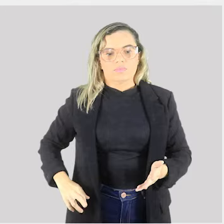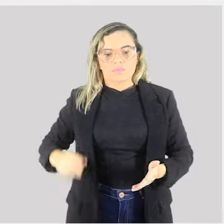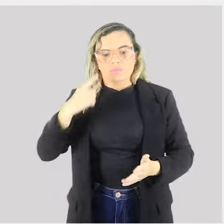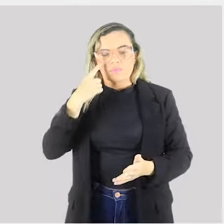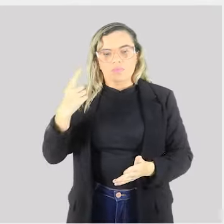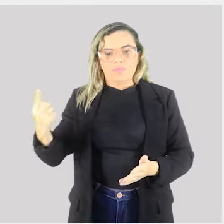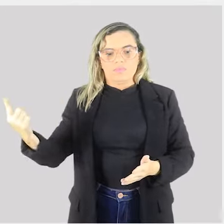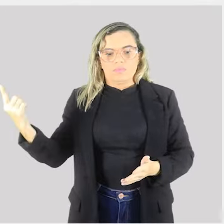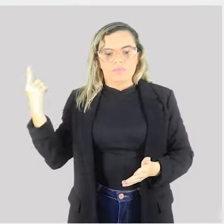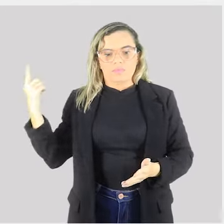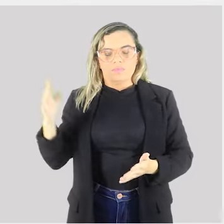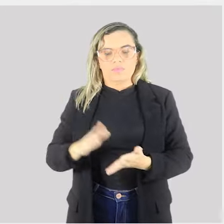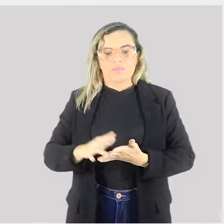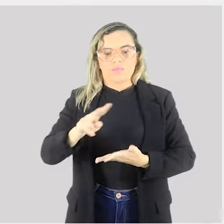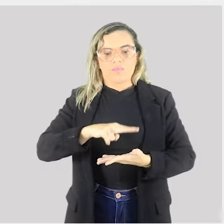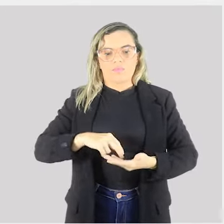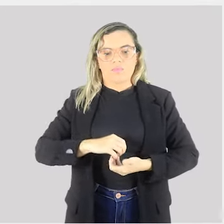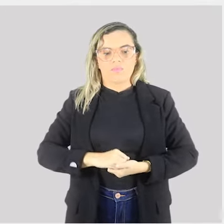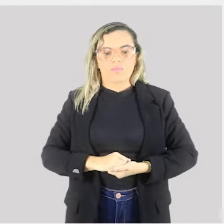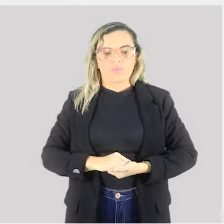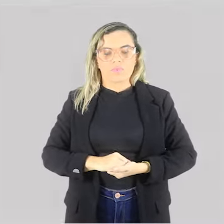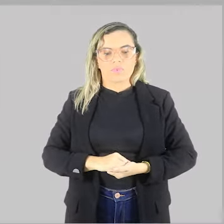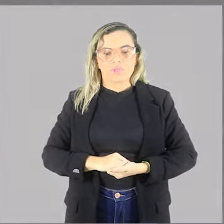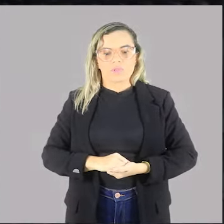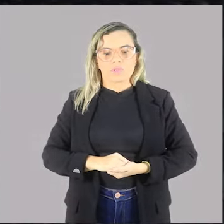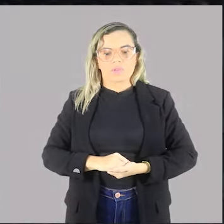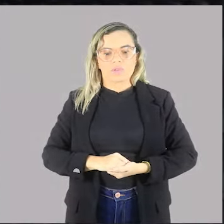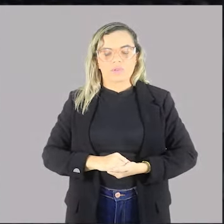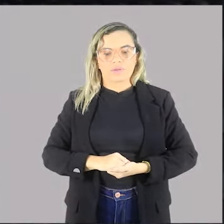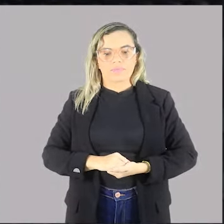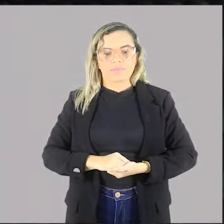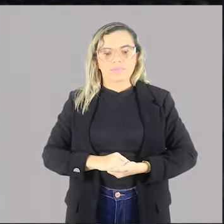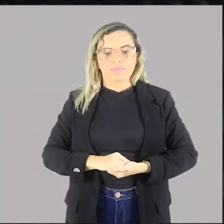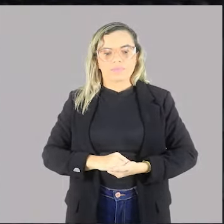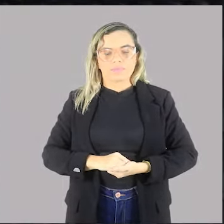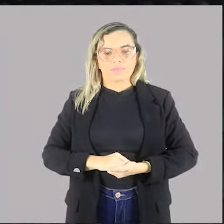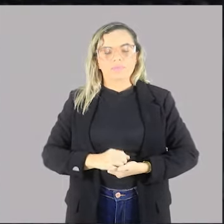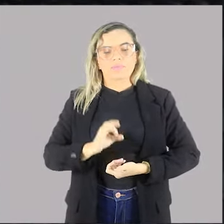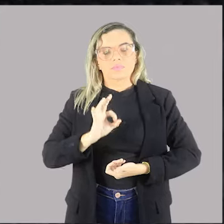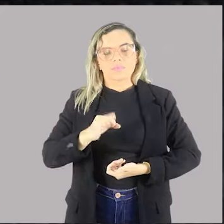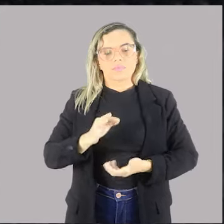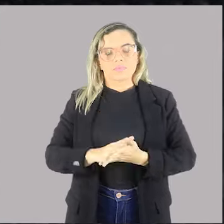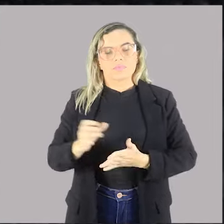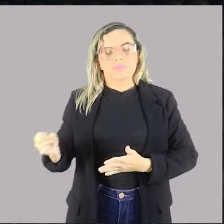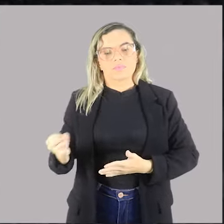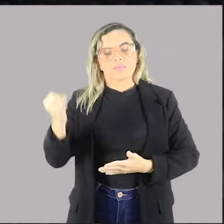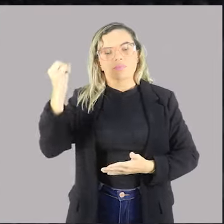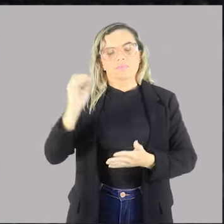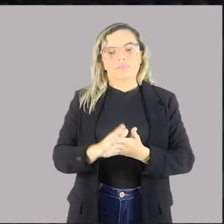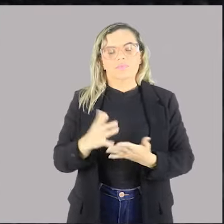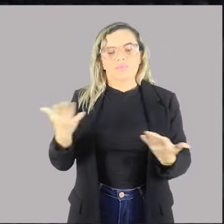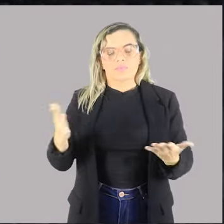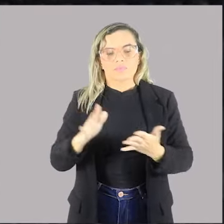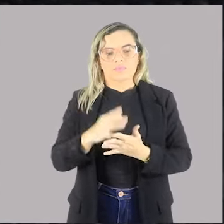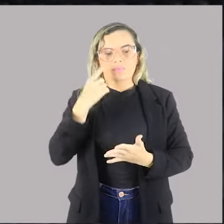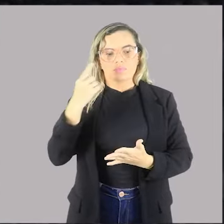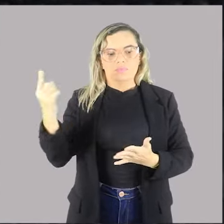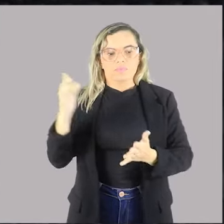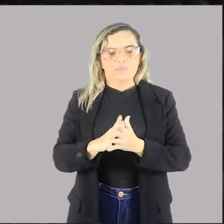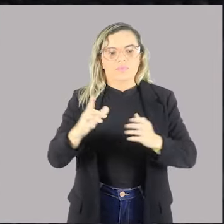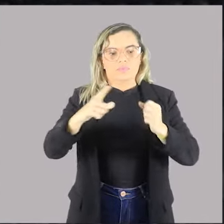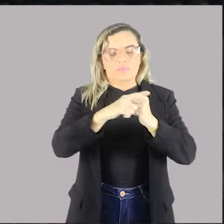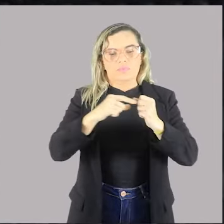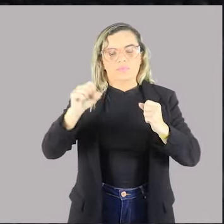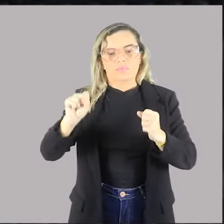bem como expedir decretos e regulamentos para sua fiel execução, certo? É importante observar que, apesar do artigo